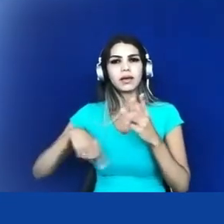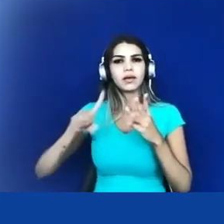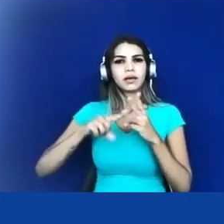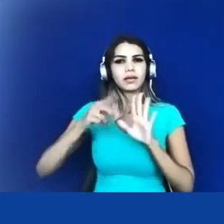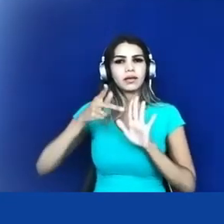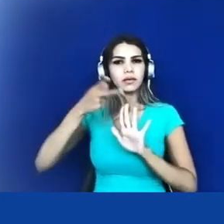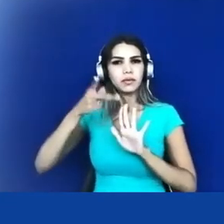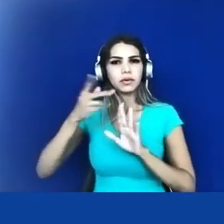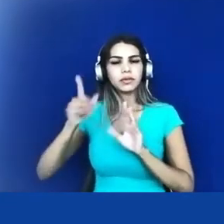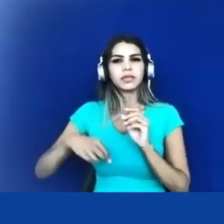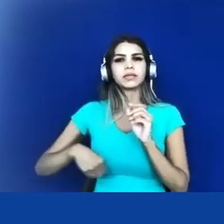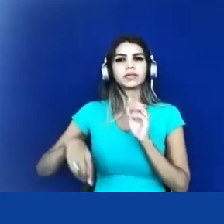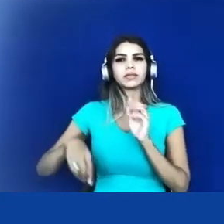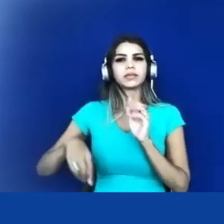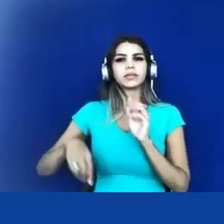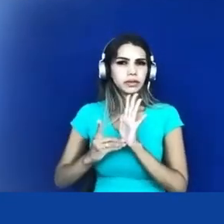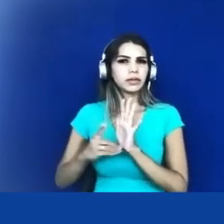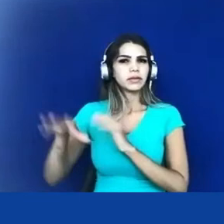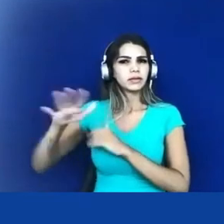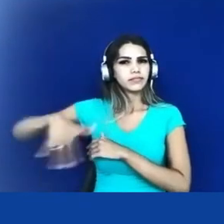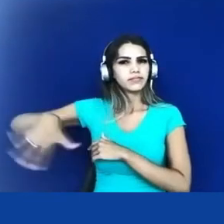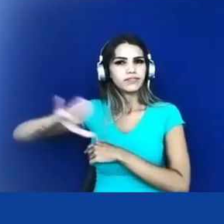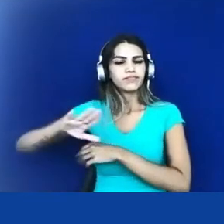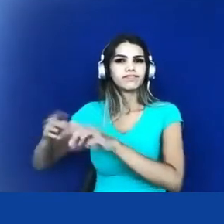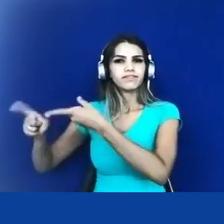decretos que eles têm aí